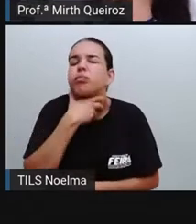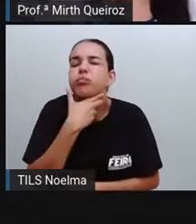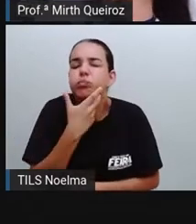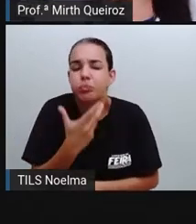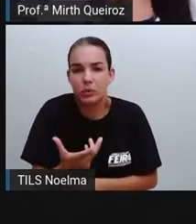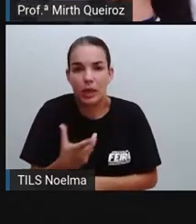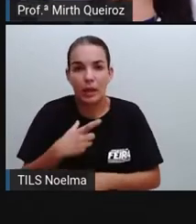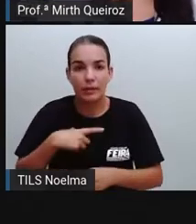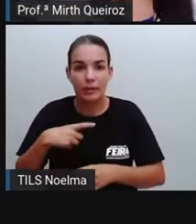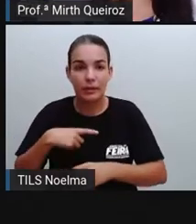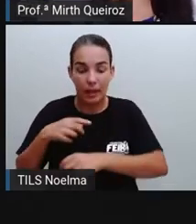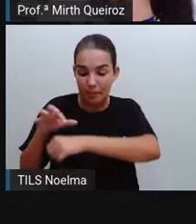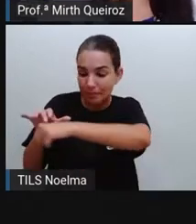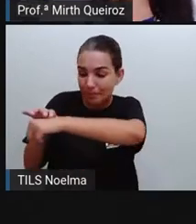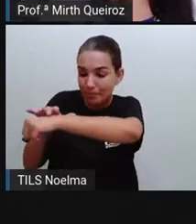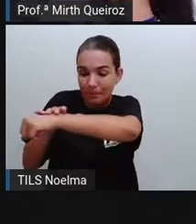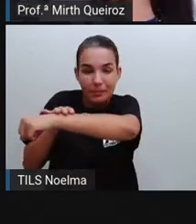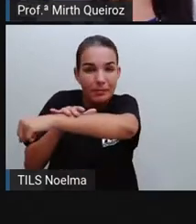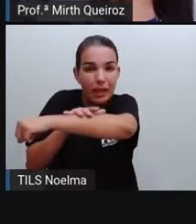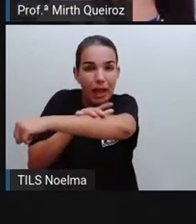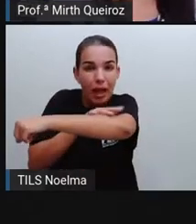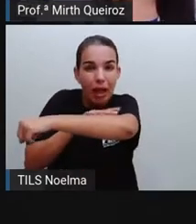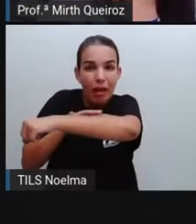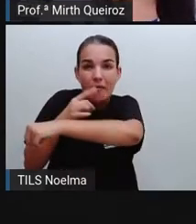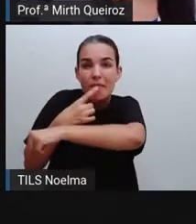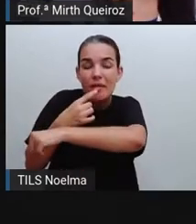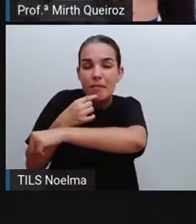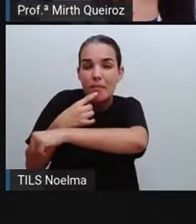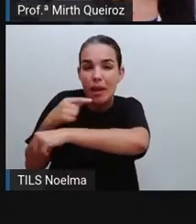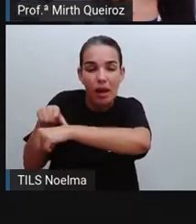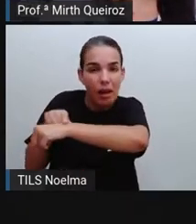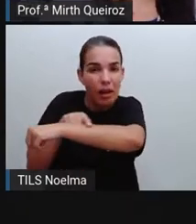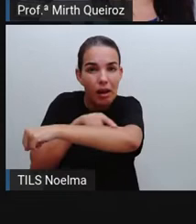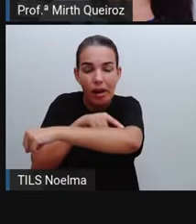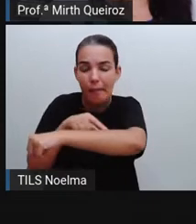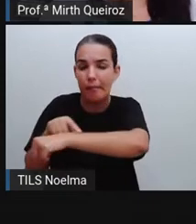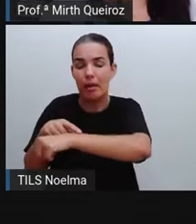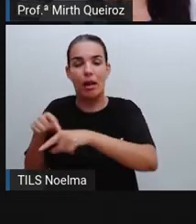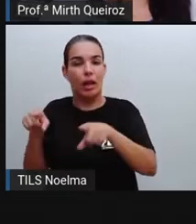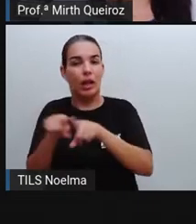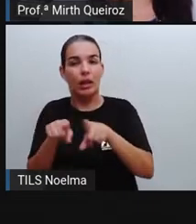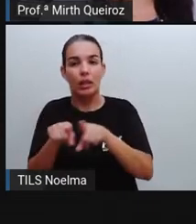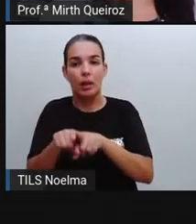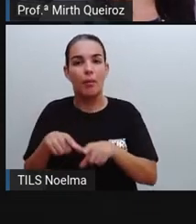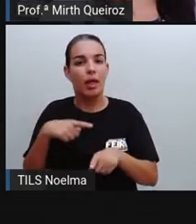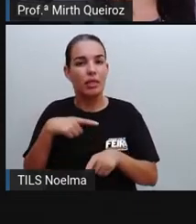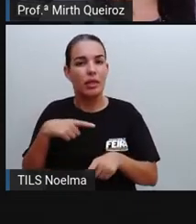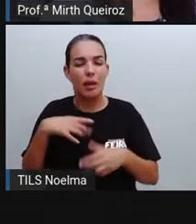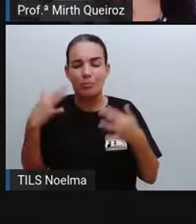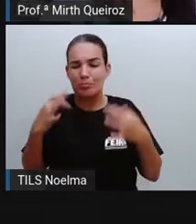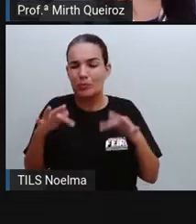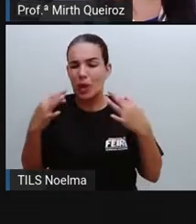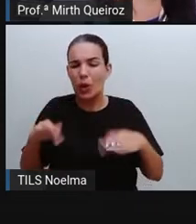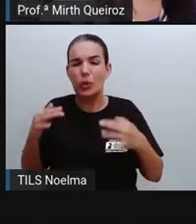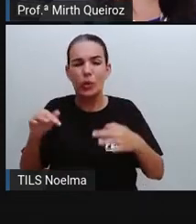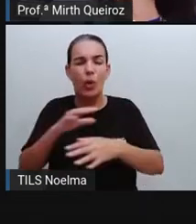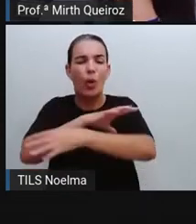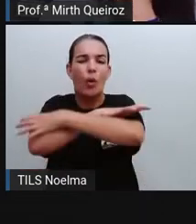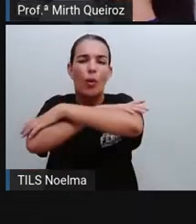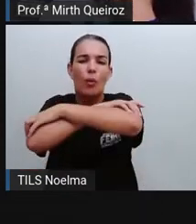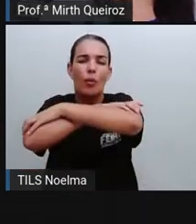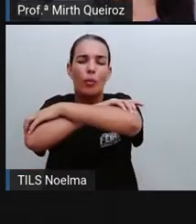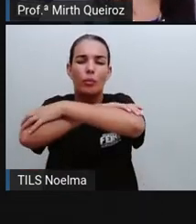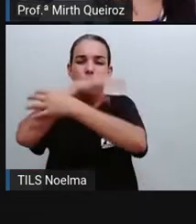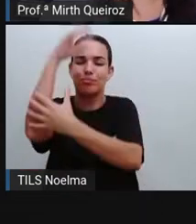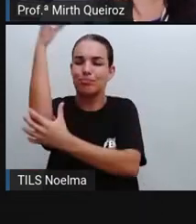erupções cutâneas, né? Aquelas manchas vermelhas na pele e também vai causar dor muscular, dor nas